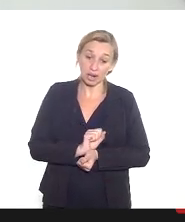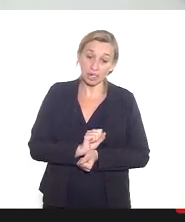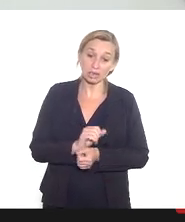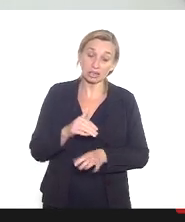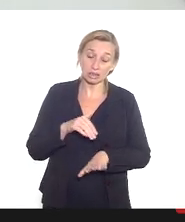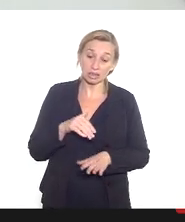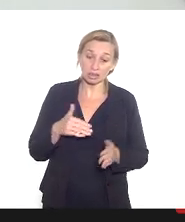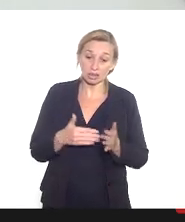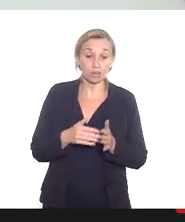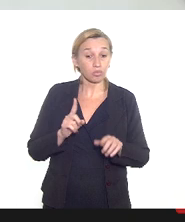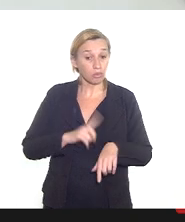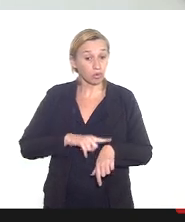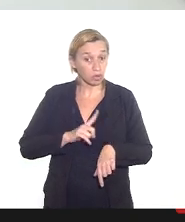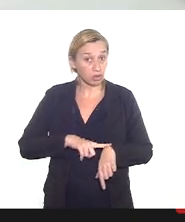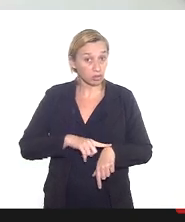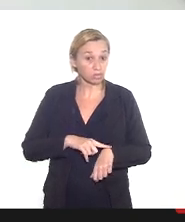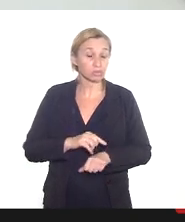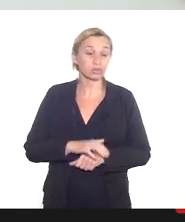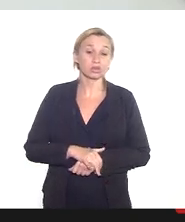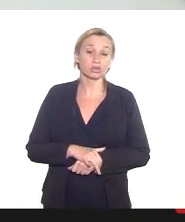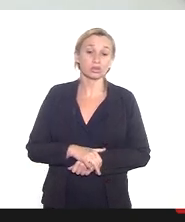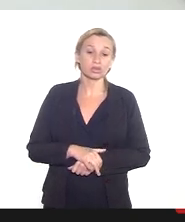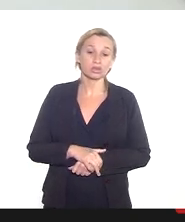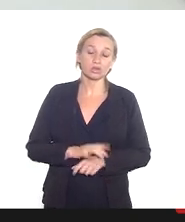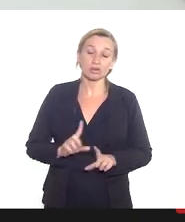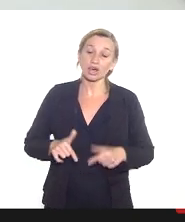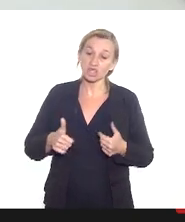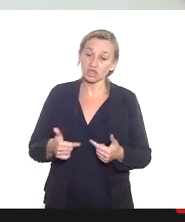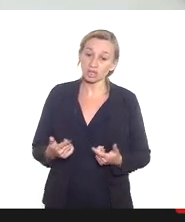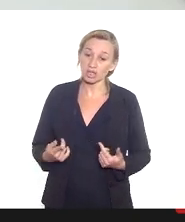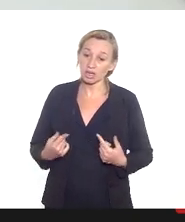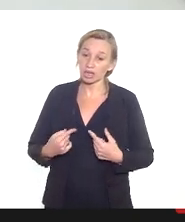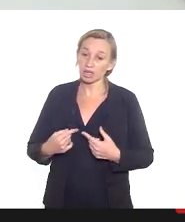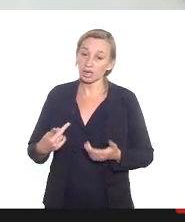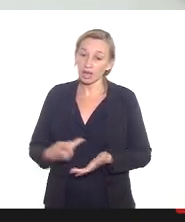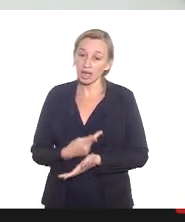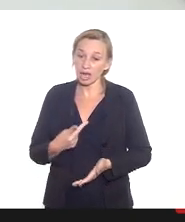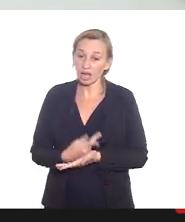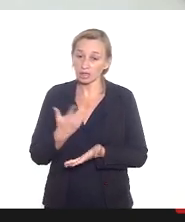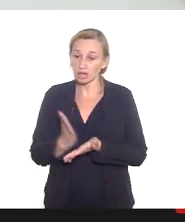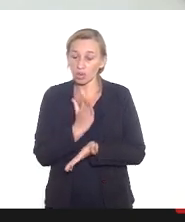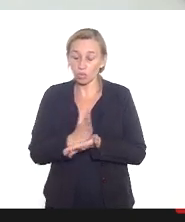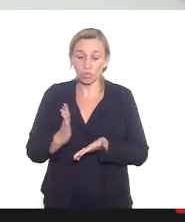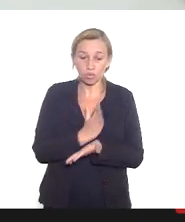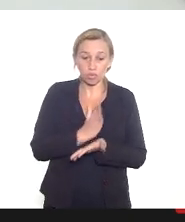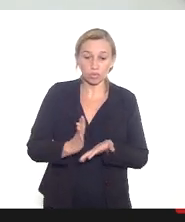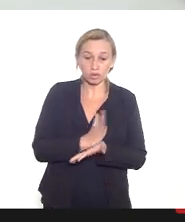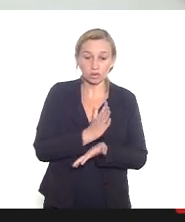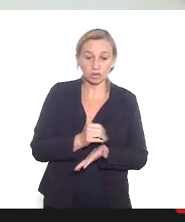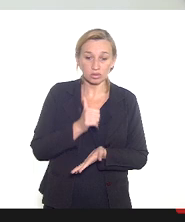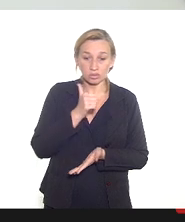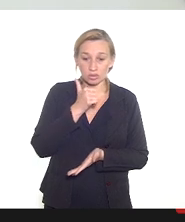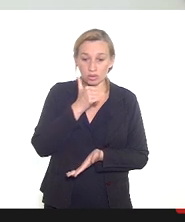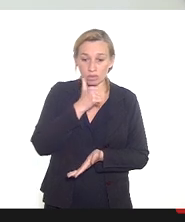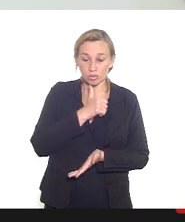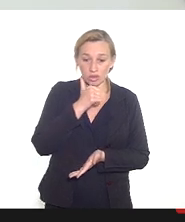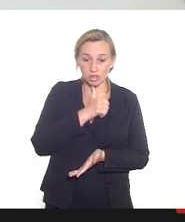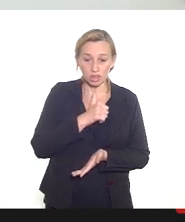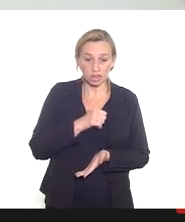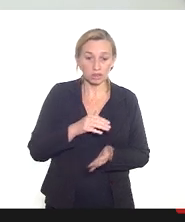mas é entendendo esse efeito adverso na na gestante né moradora do do